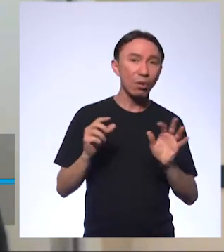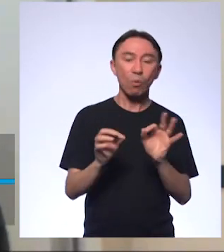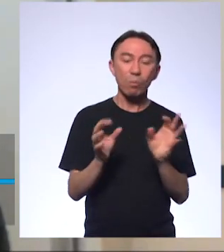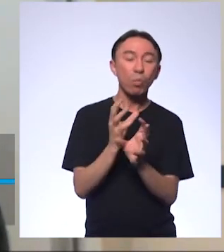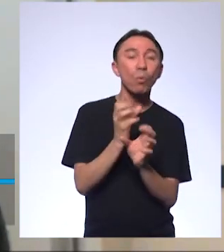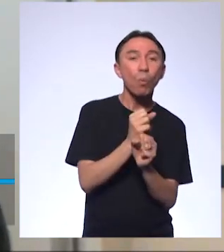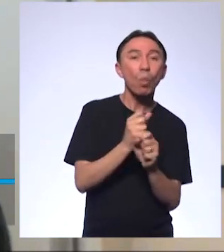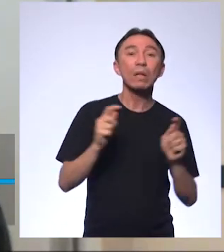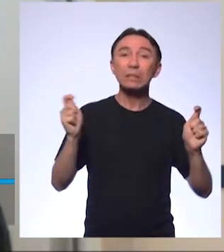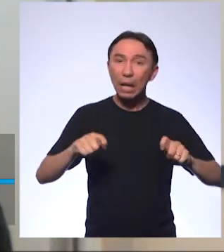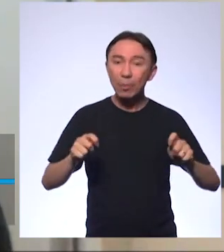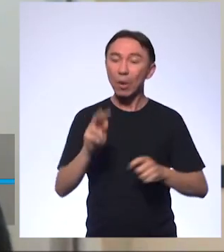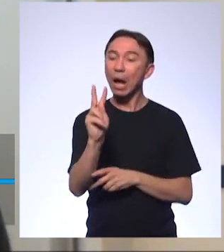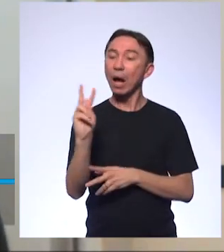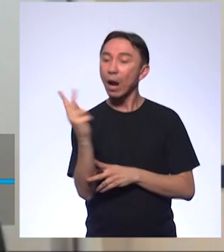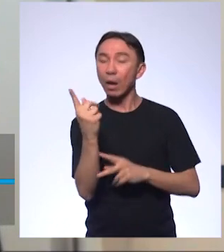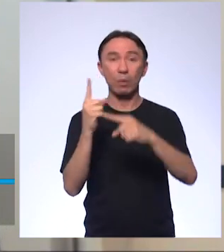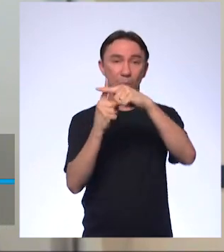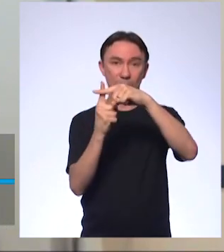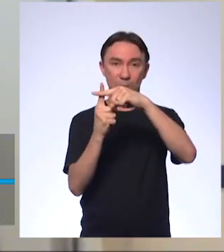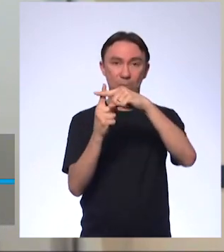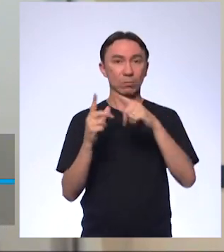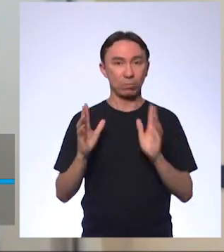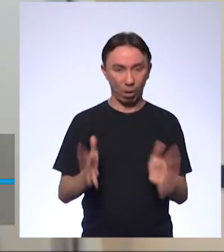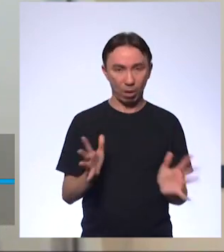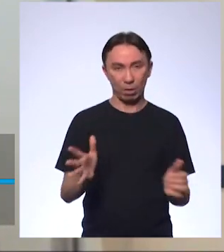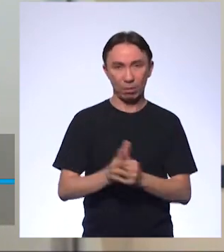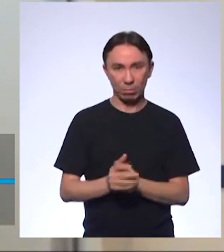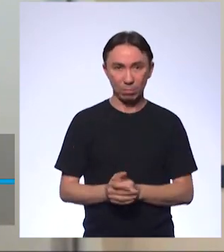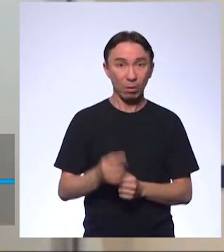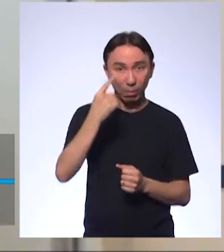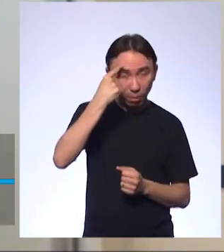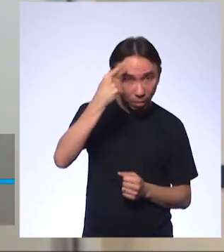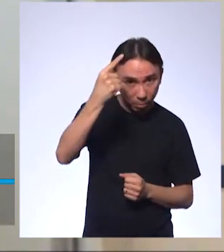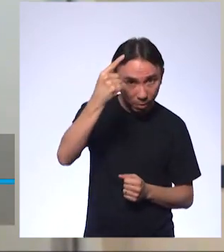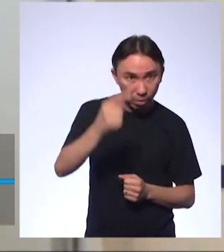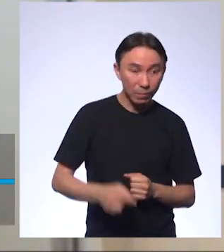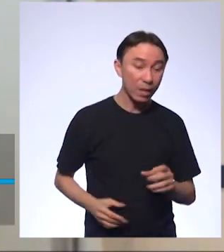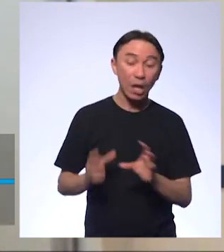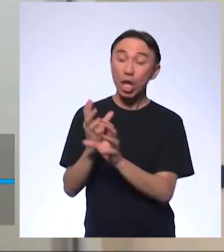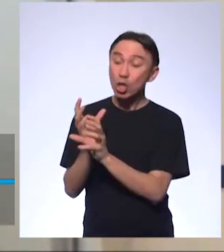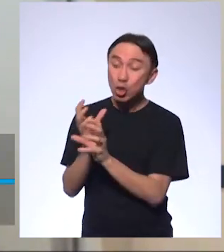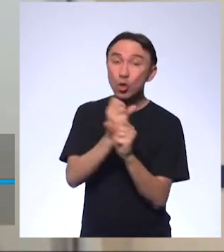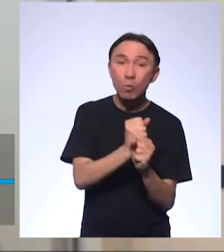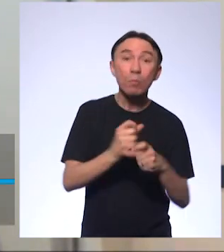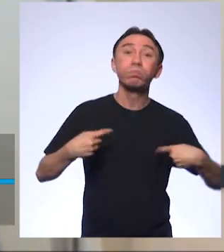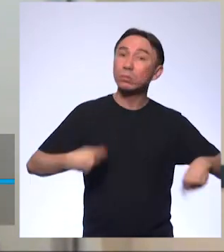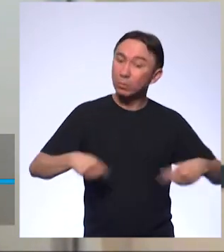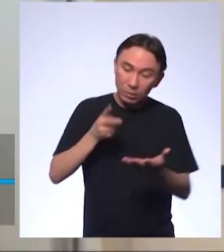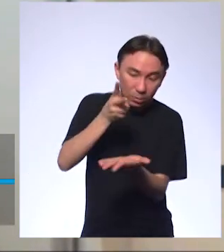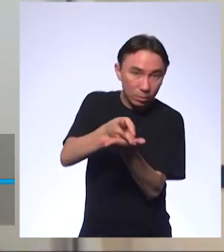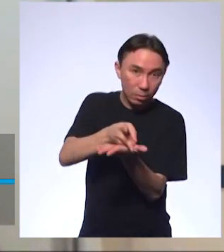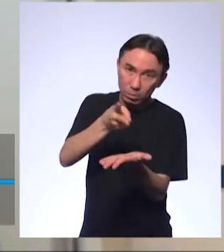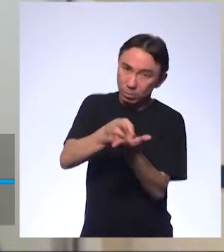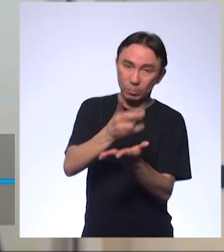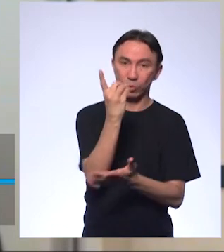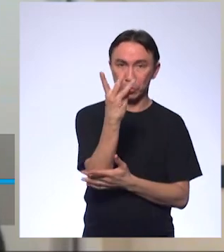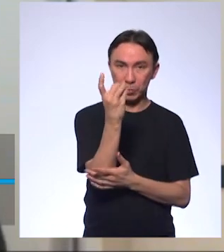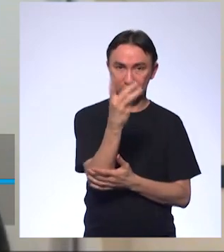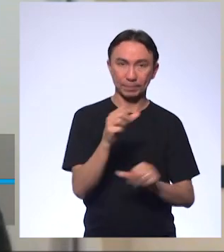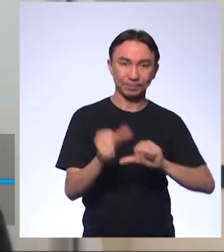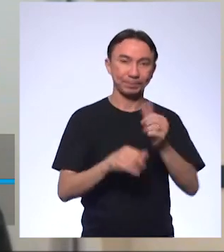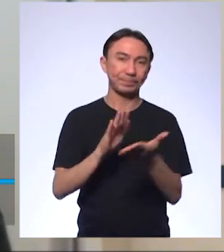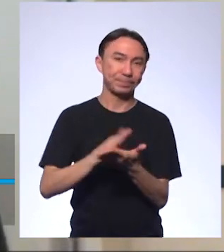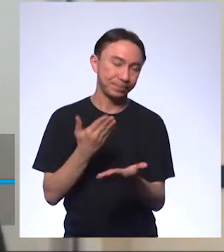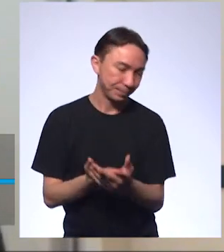o cálculo do H+. Então, sempre lembrando, a soma tem que dar 14. O outro professor também